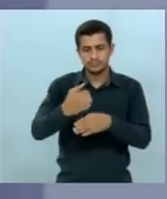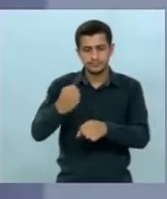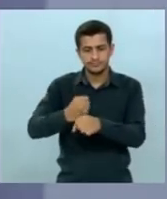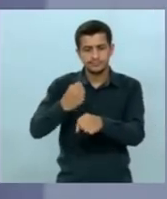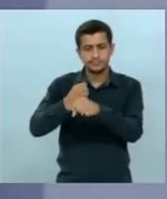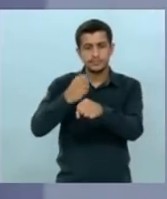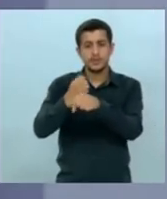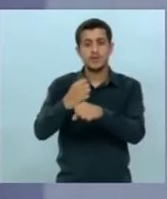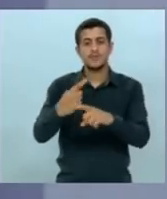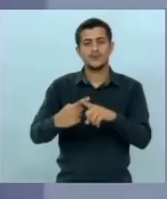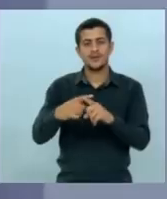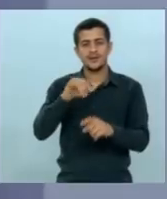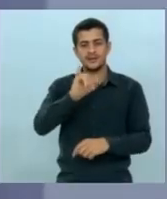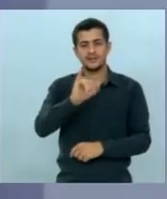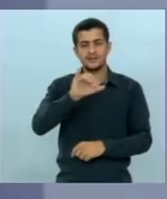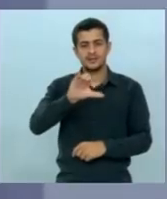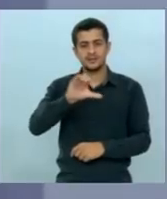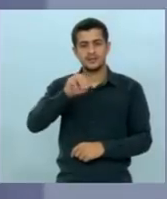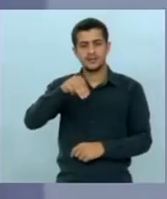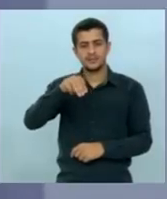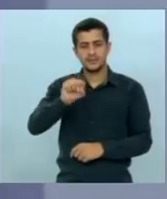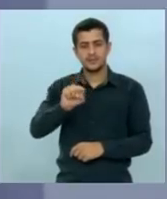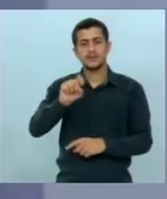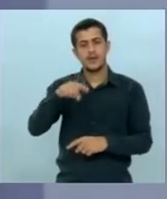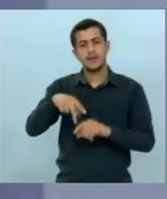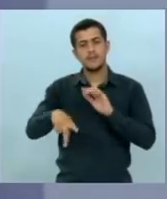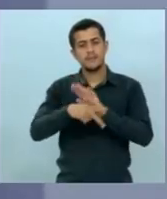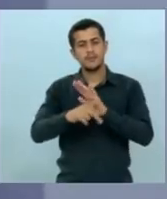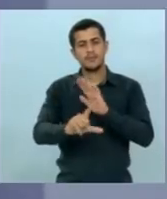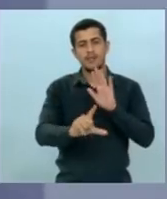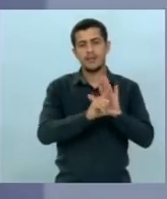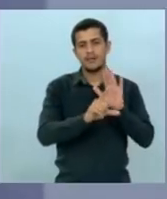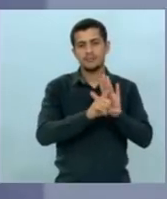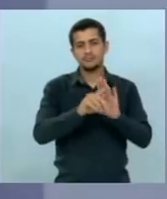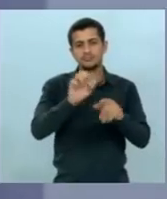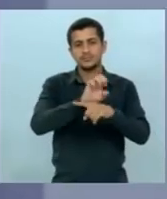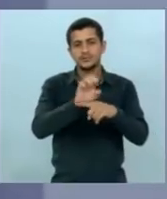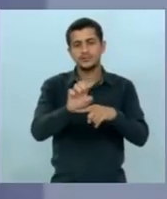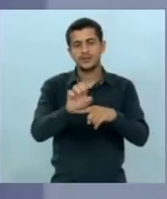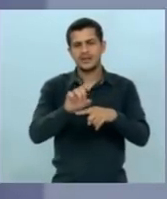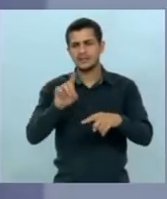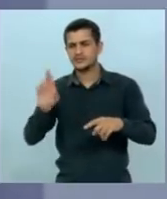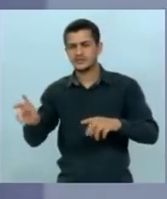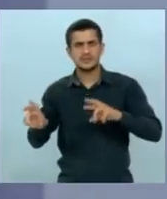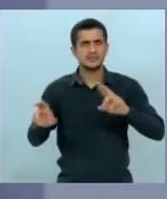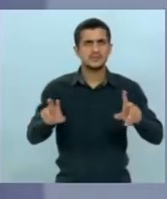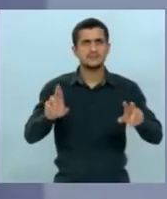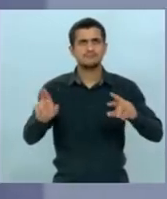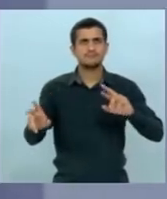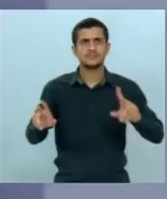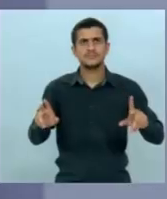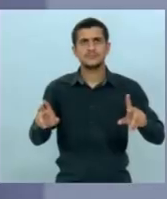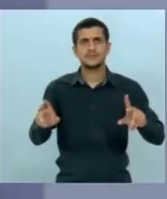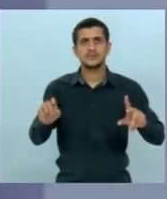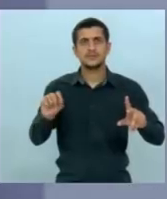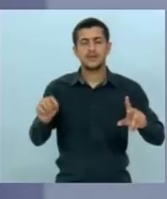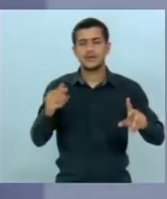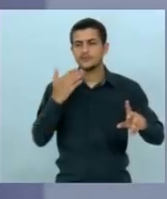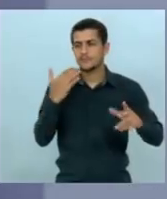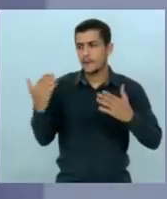porque ICMS é uma legislação estadual e quando você tem alíquotas diferentes de um lado e do outro você acaba tirando